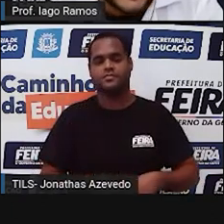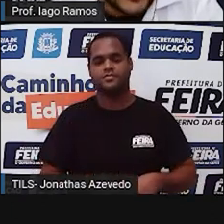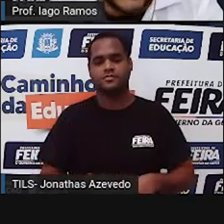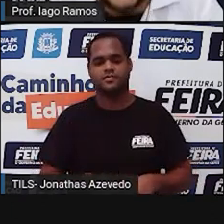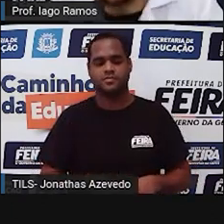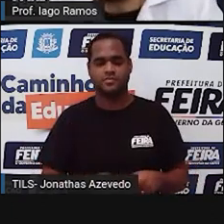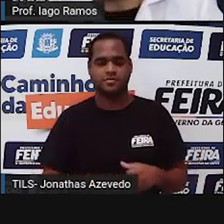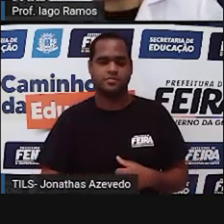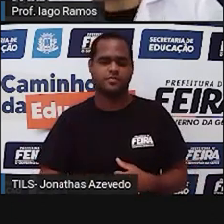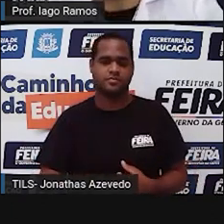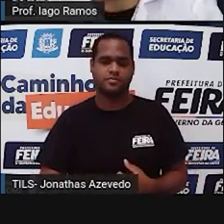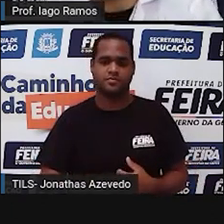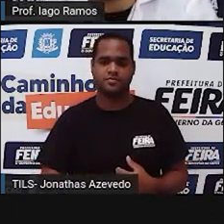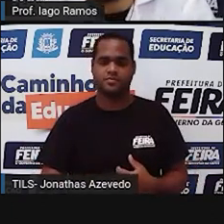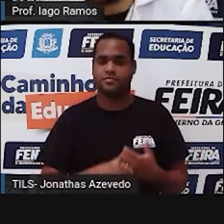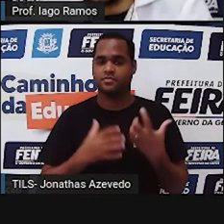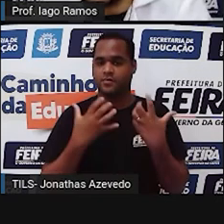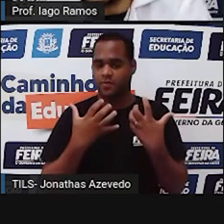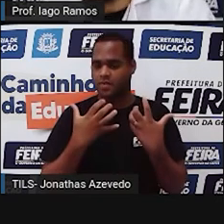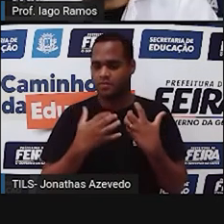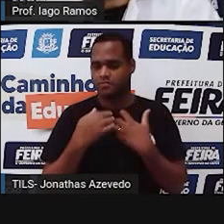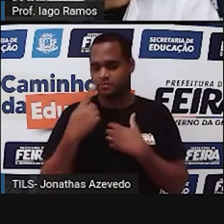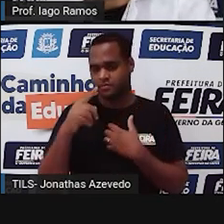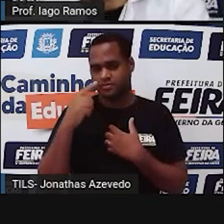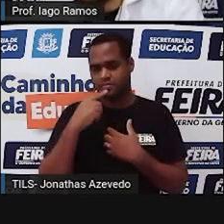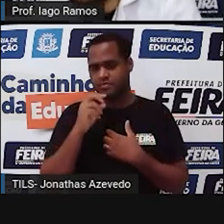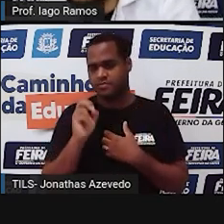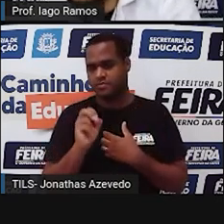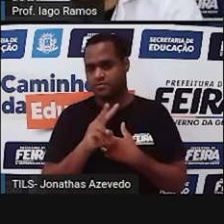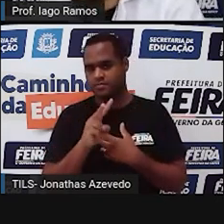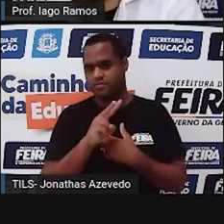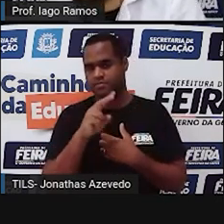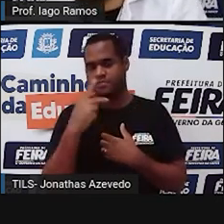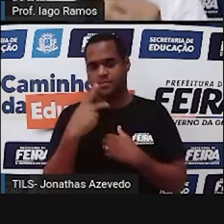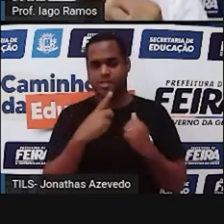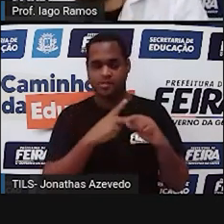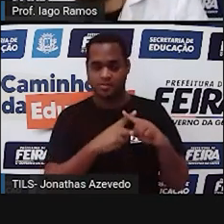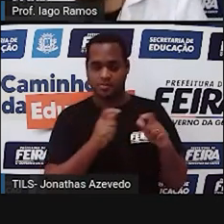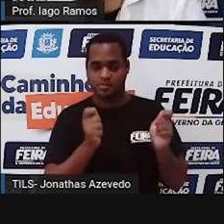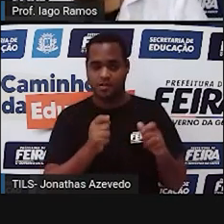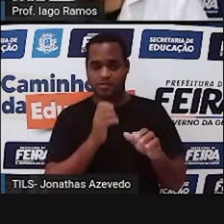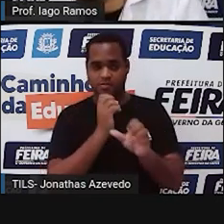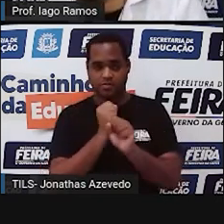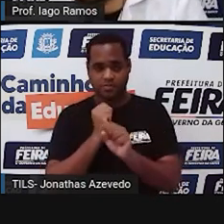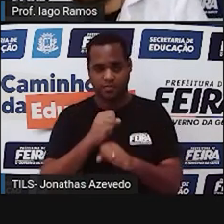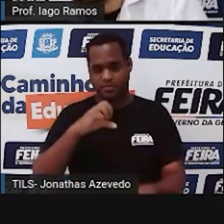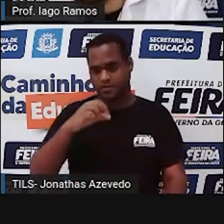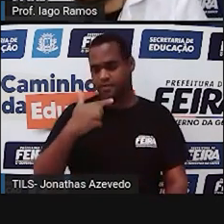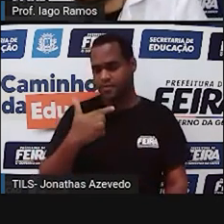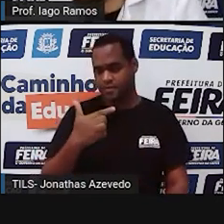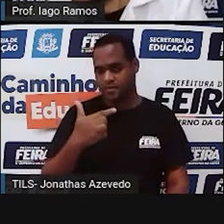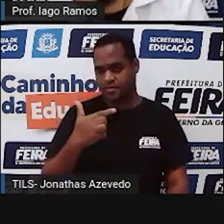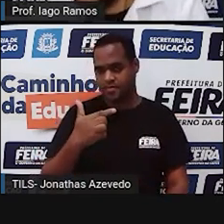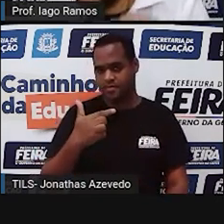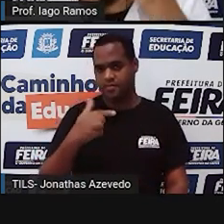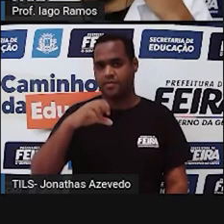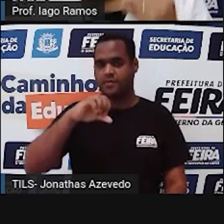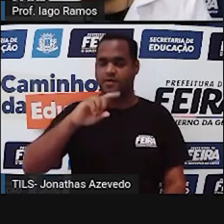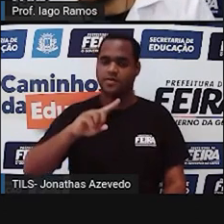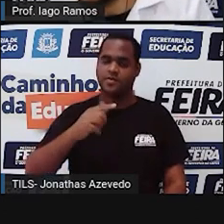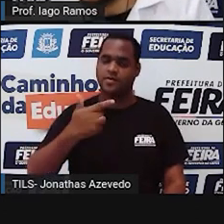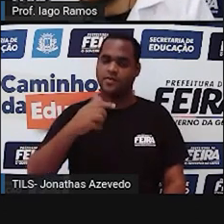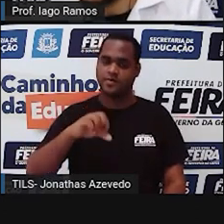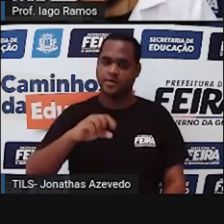e se eu quero um valor para esse X que somado com 92,6 desculpa,